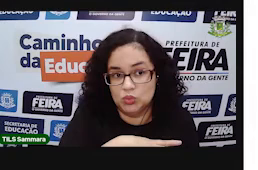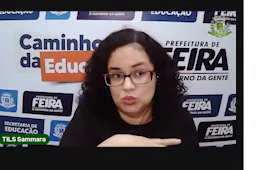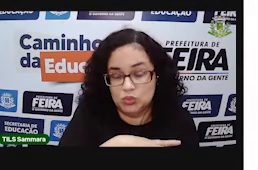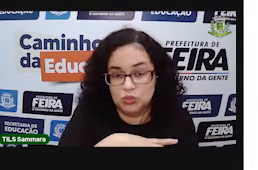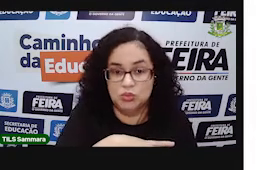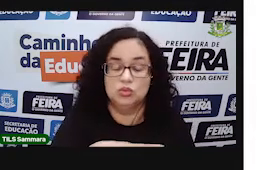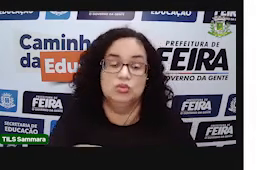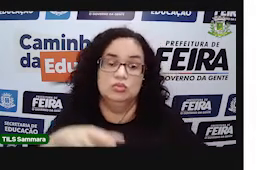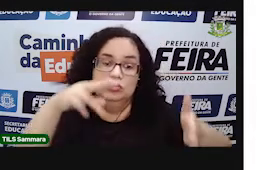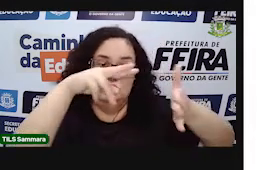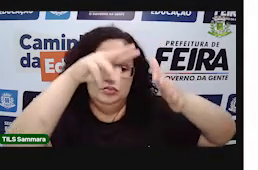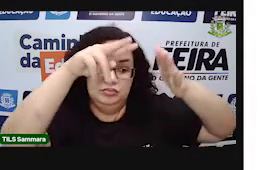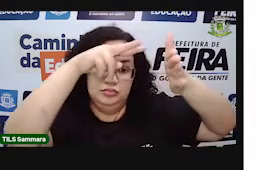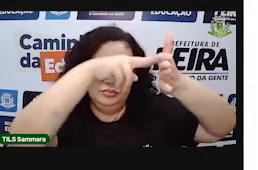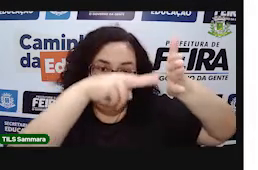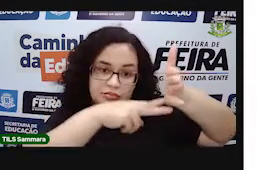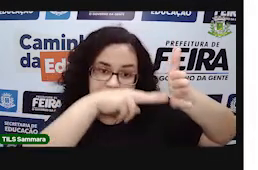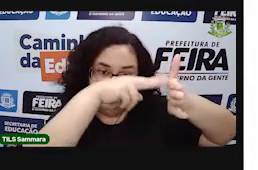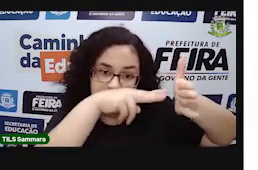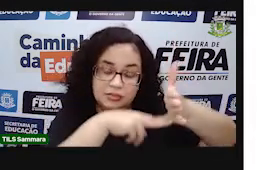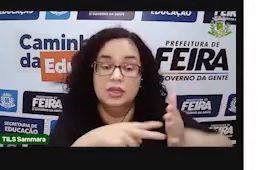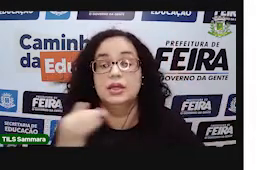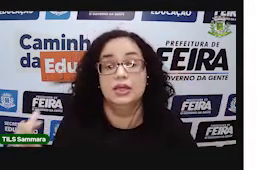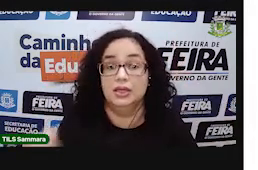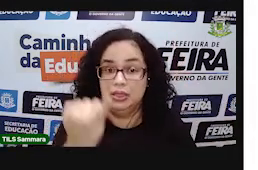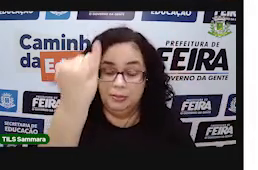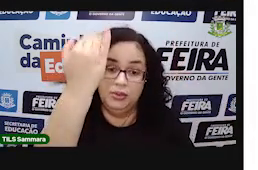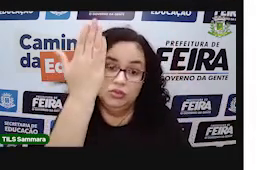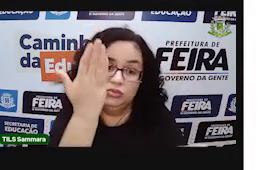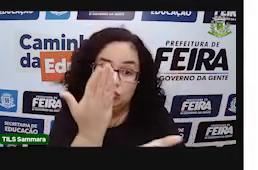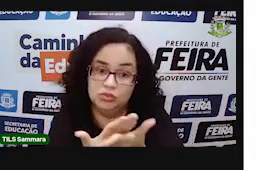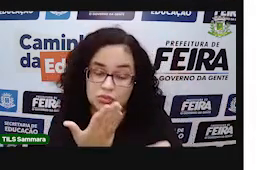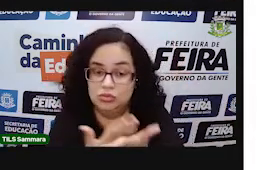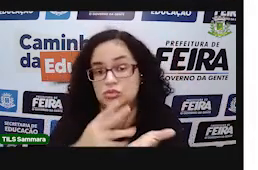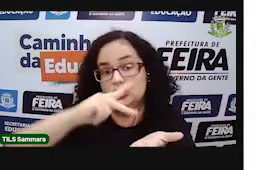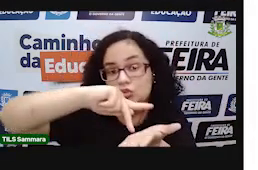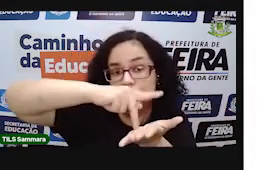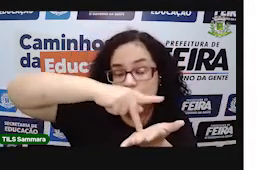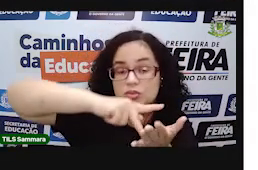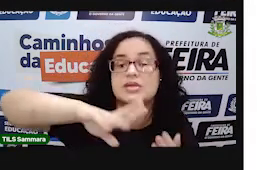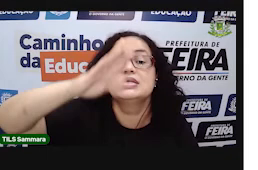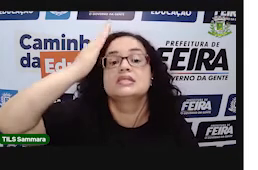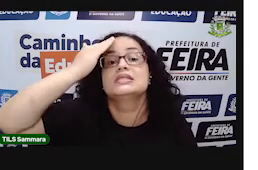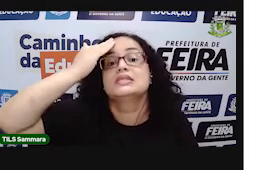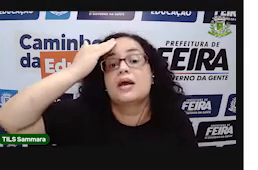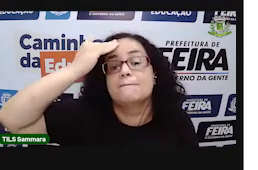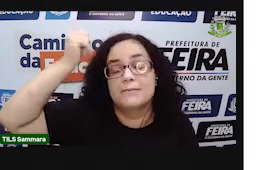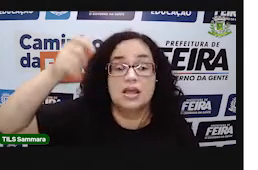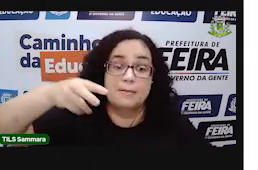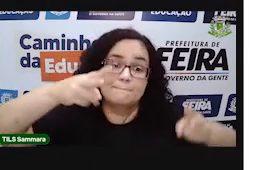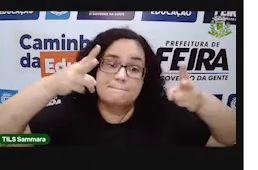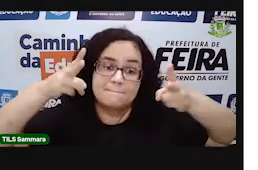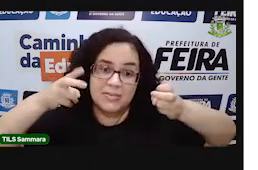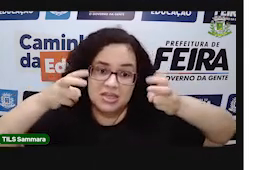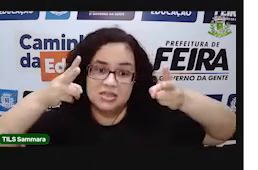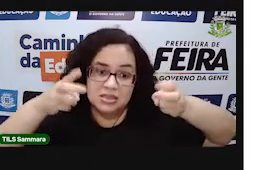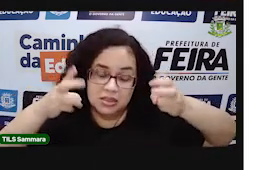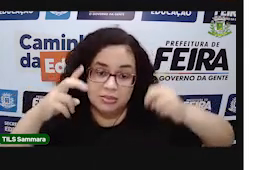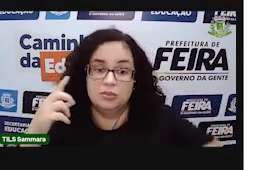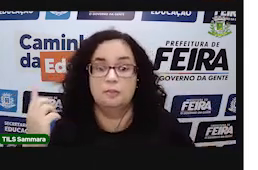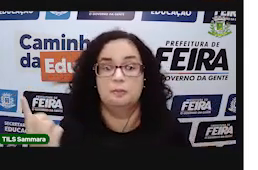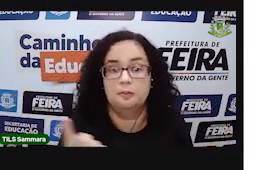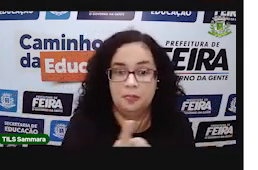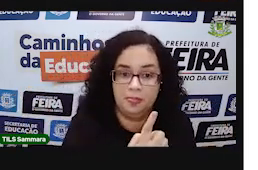que tem o formato de um prisma. porque o importante de estudar a geometria é saber